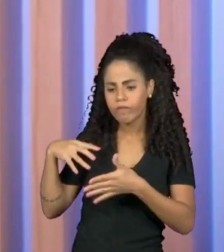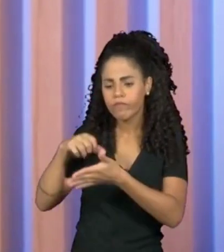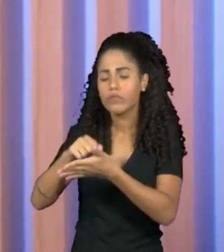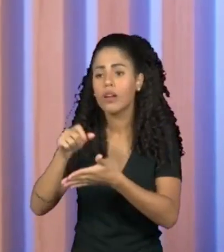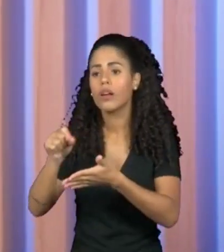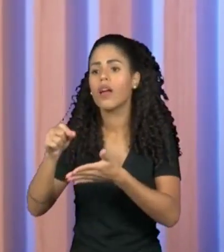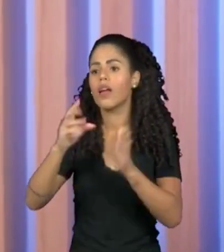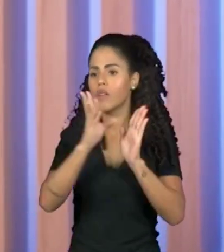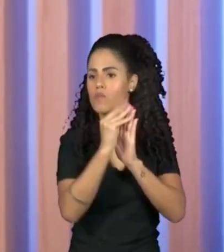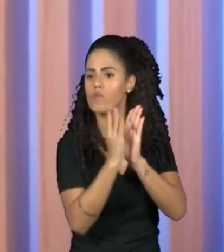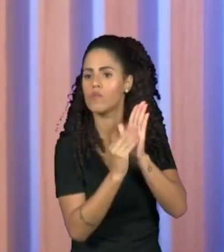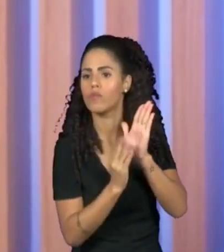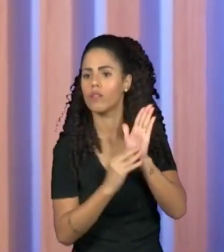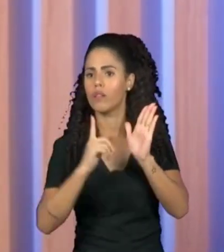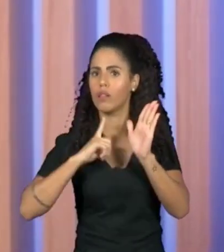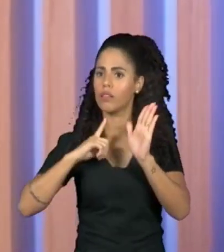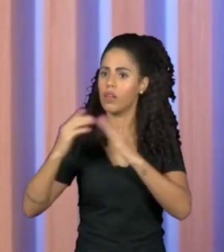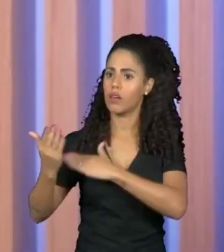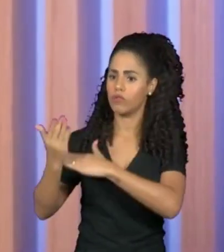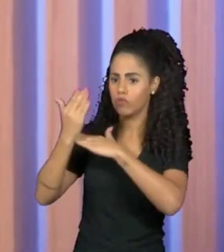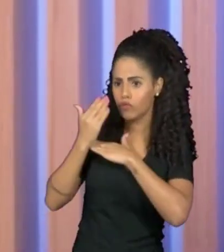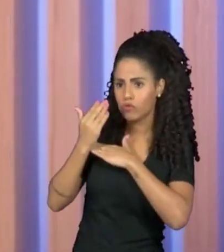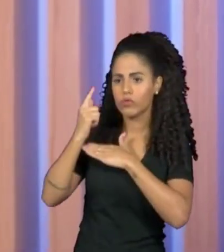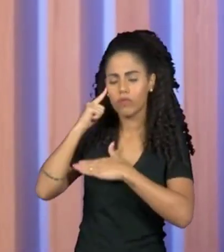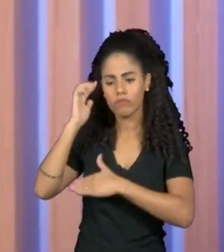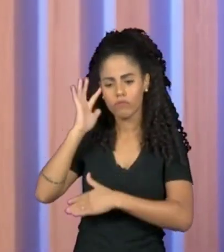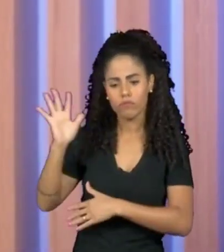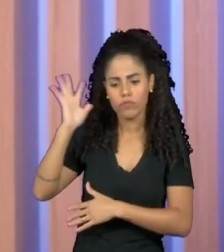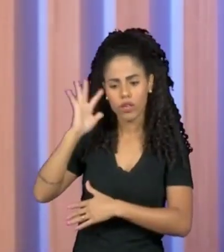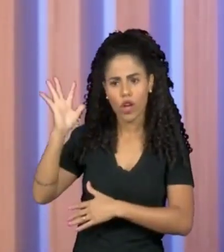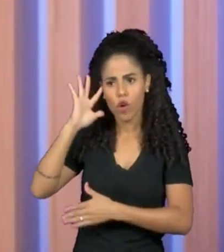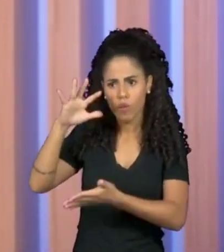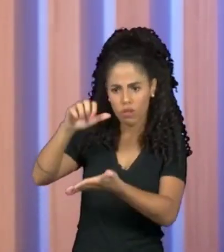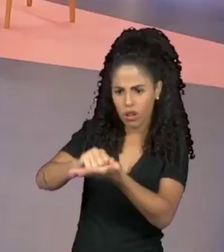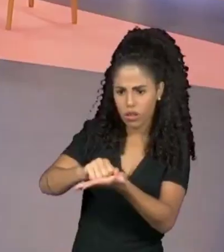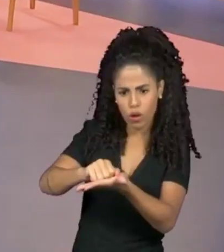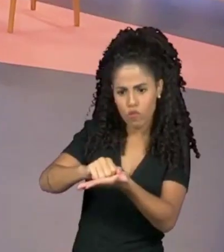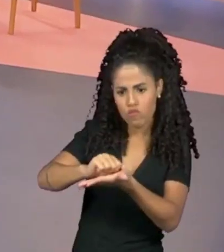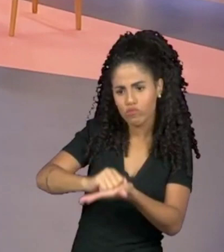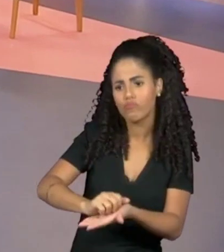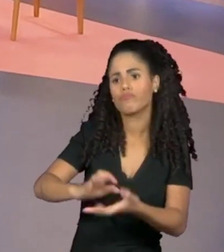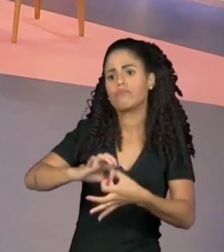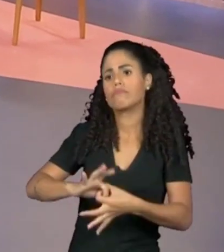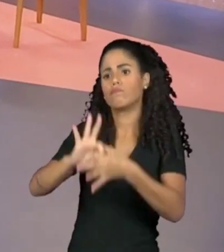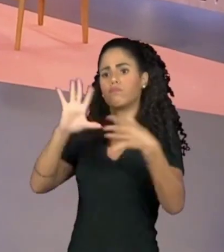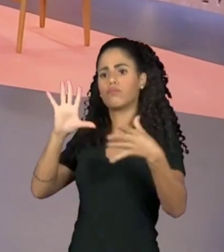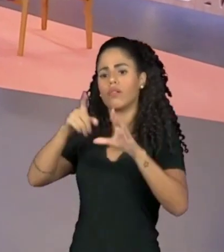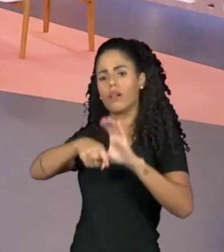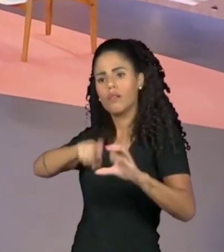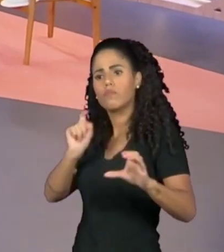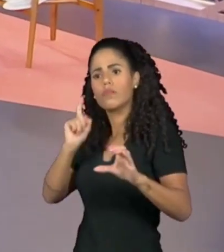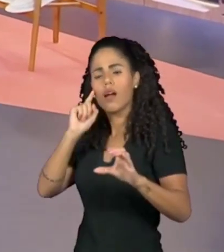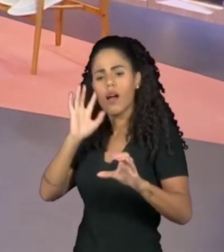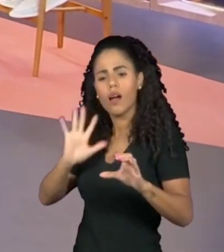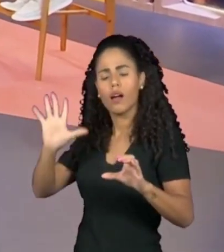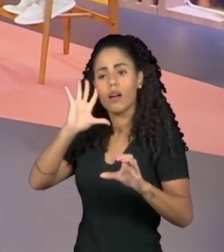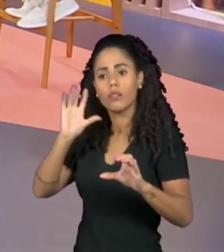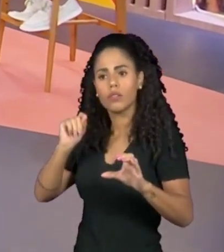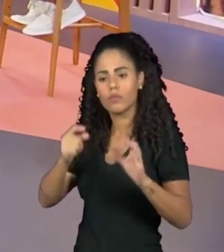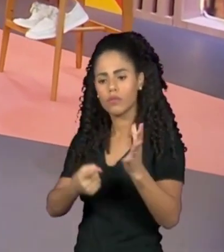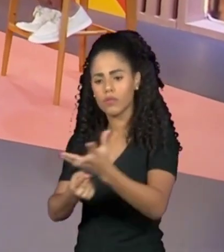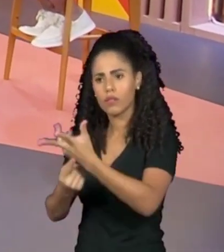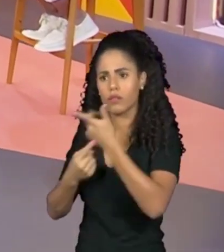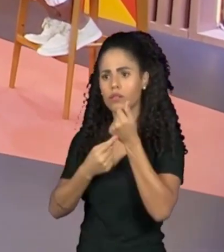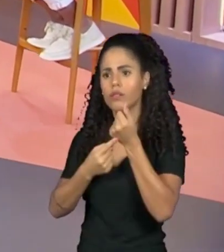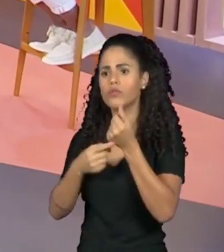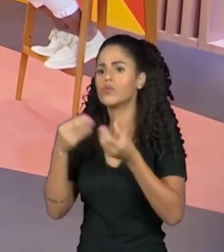ela é um desses conceitos que vem nos ajudando a pensar como desmantelar essa estrutura institucional de um pensamento da arte